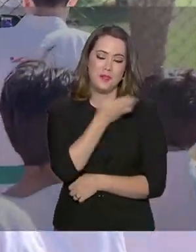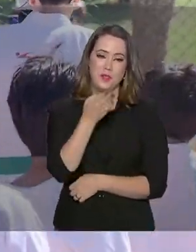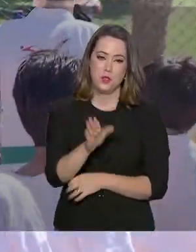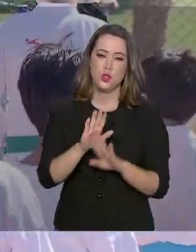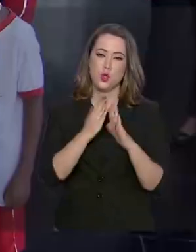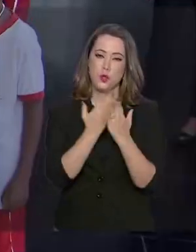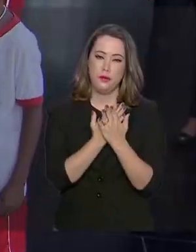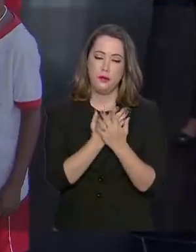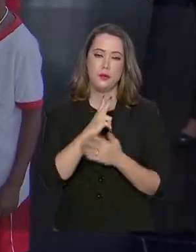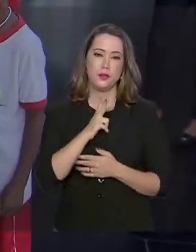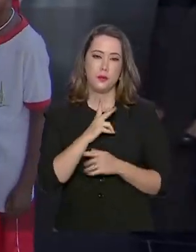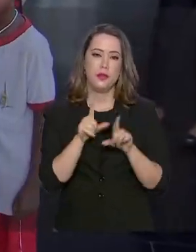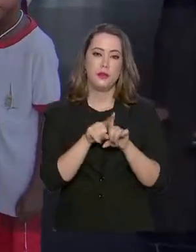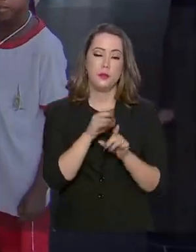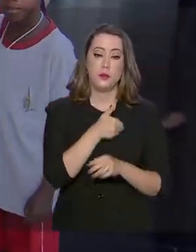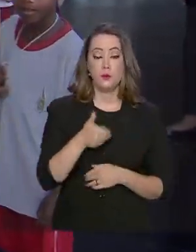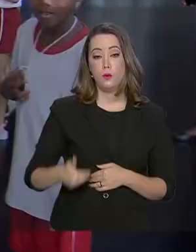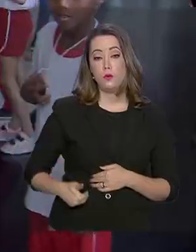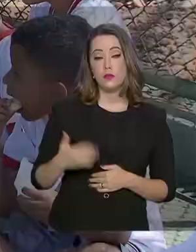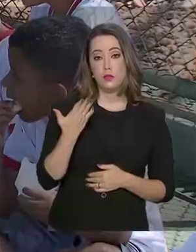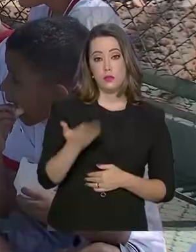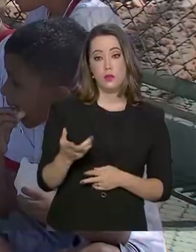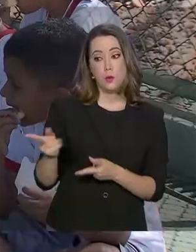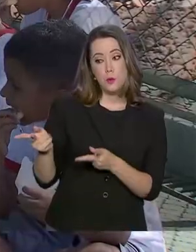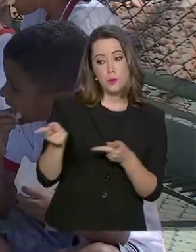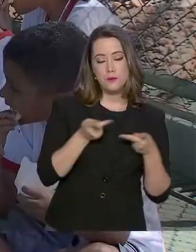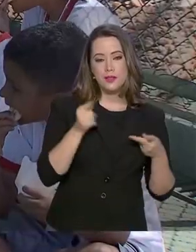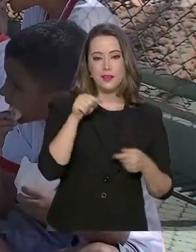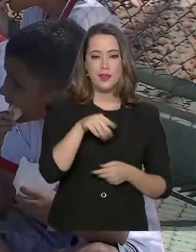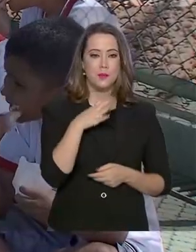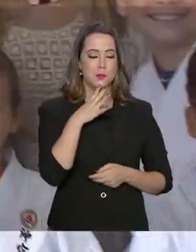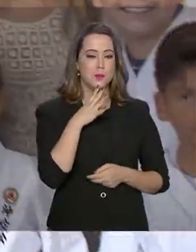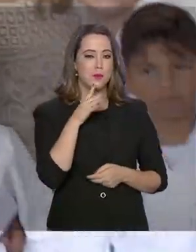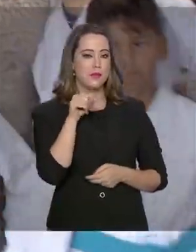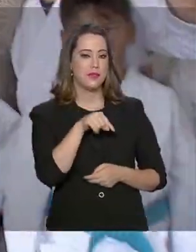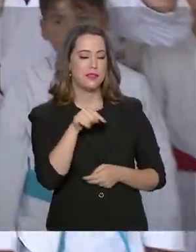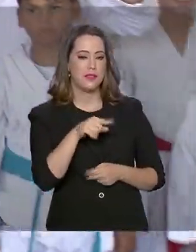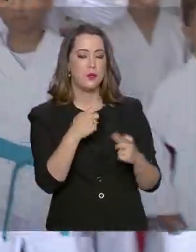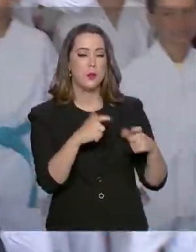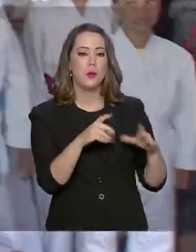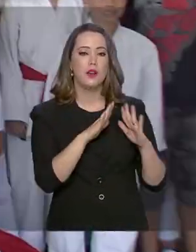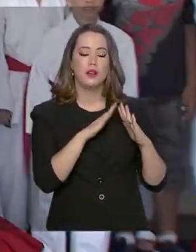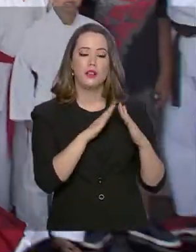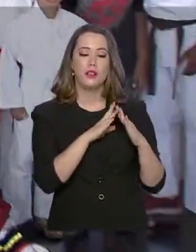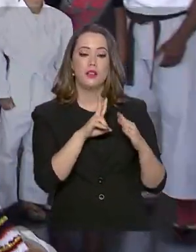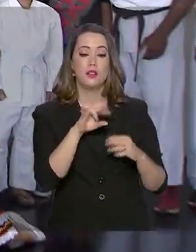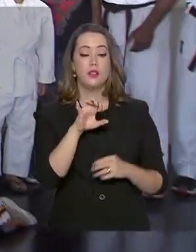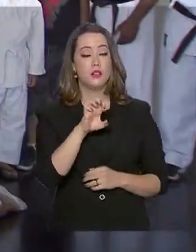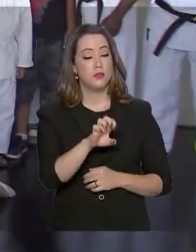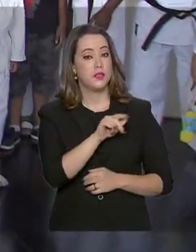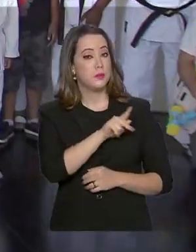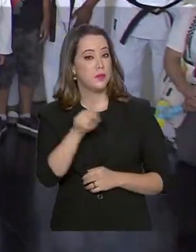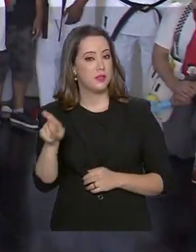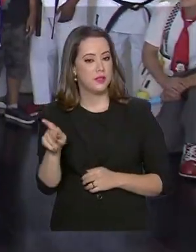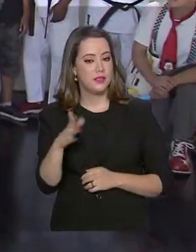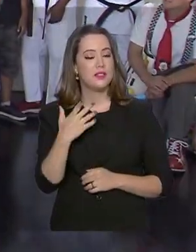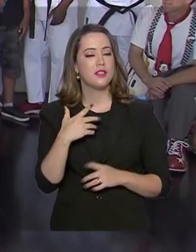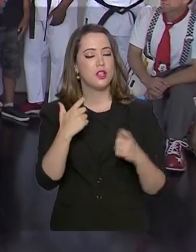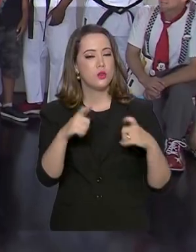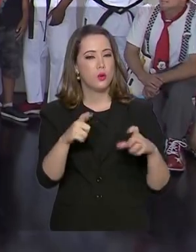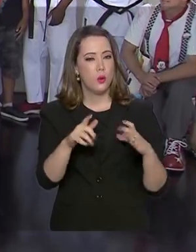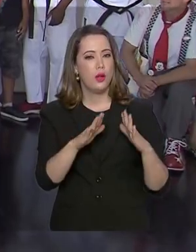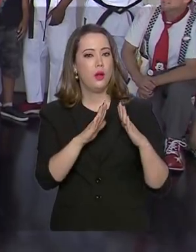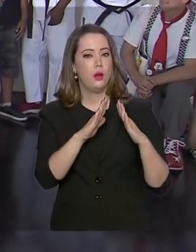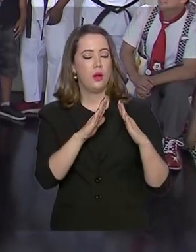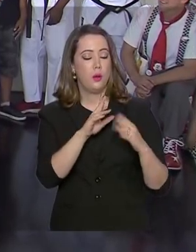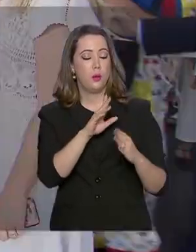particulares do Distrito Federal. Eles foram convidados para conhecer a casa do vice-presidente, ocupada pelo general Hamilton